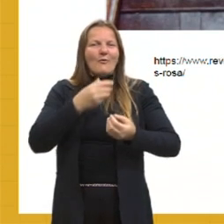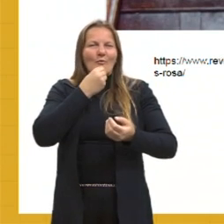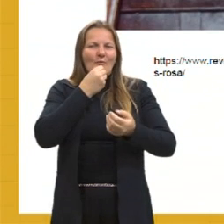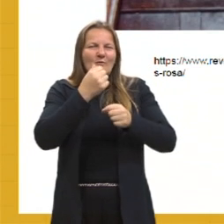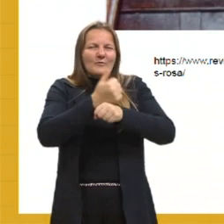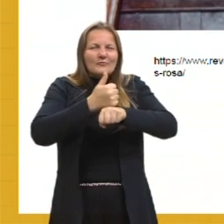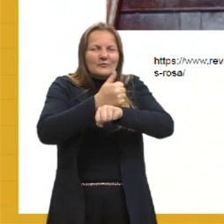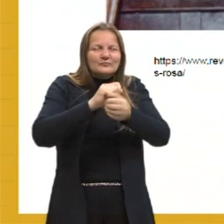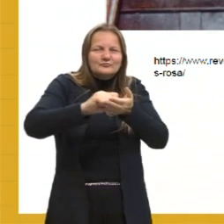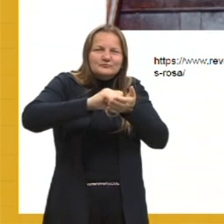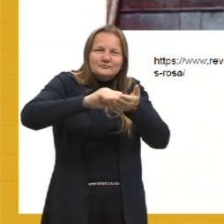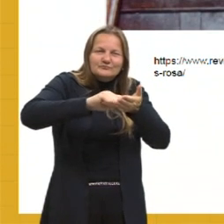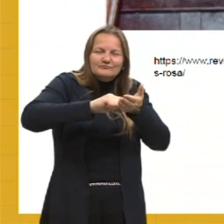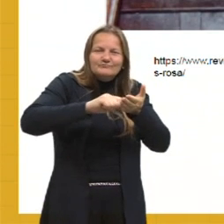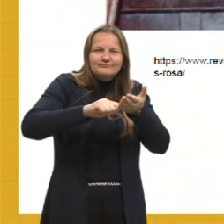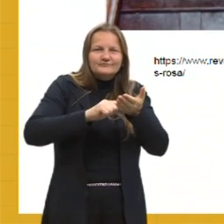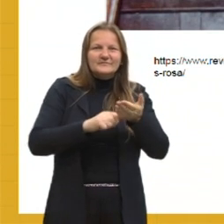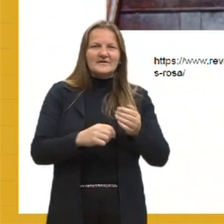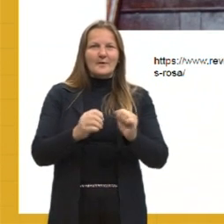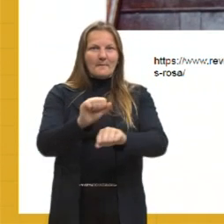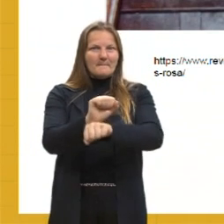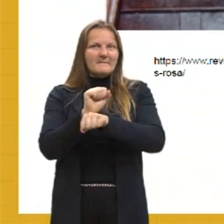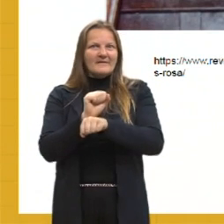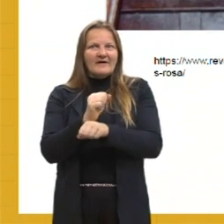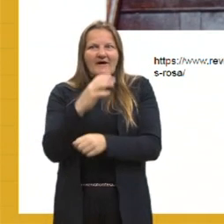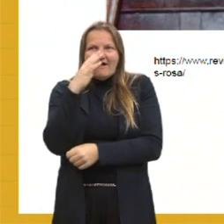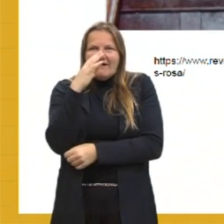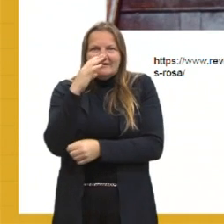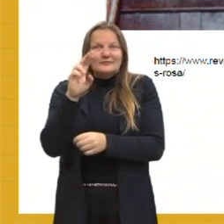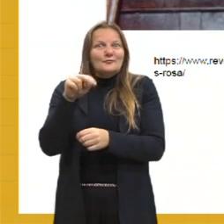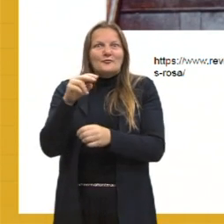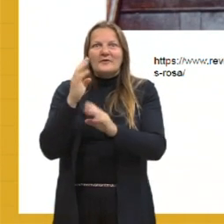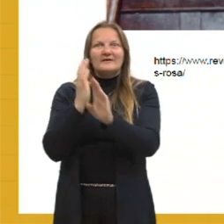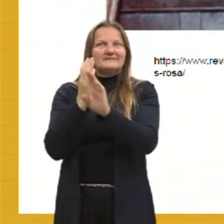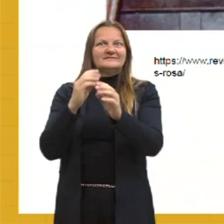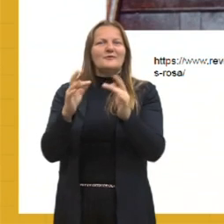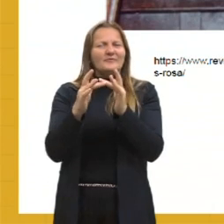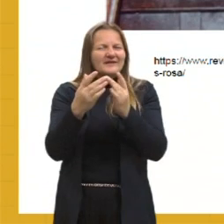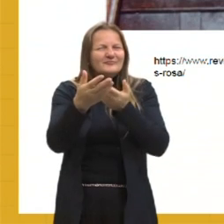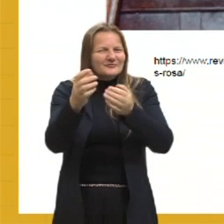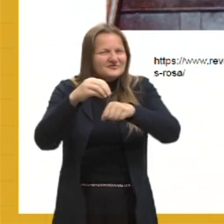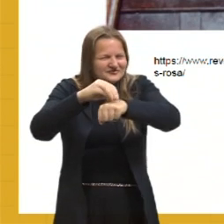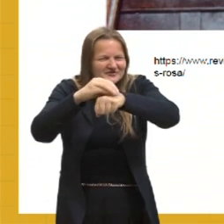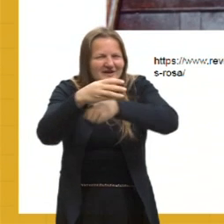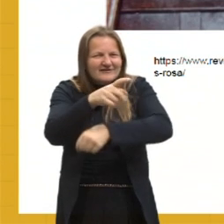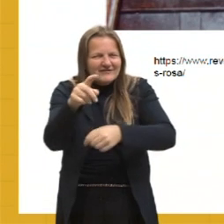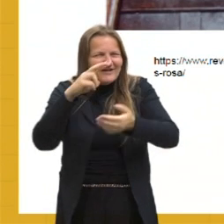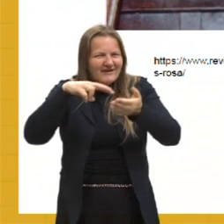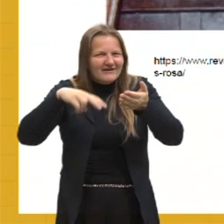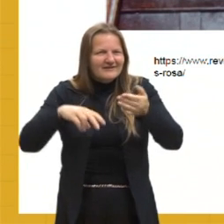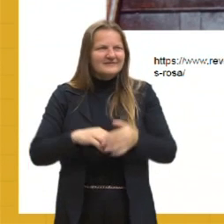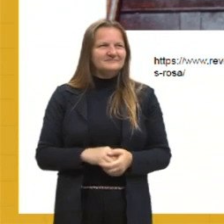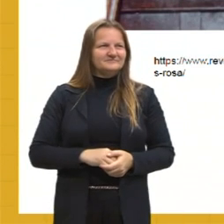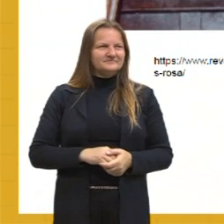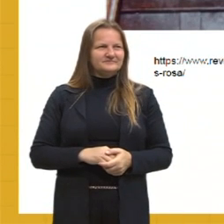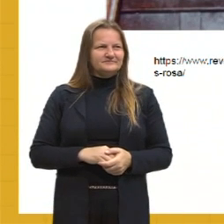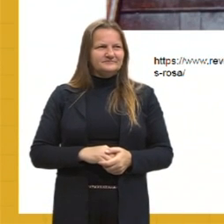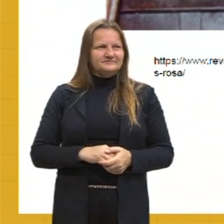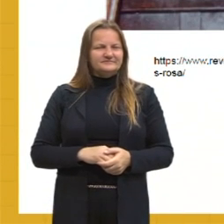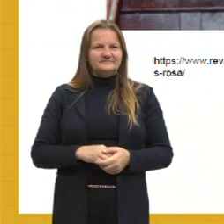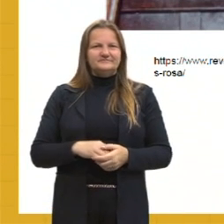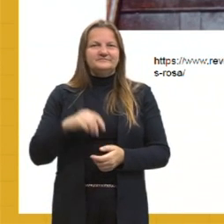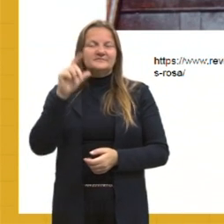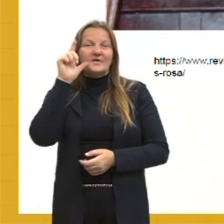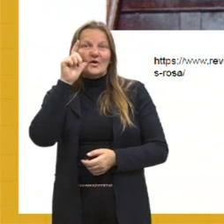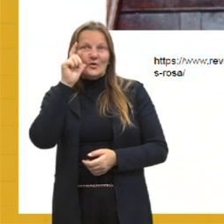universo está ali paradinho e as pessoas muitas vezes não leem. Então, fica a dica para vocês lerem, né? A Lúcia já teve a oportunidade de estar